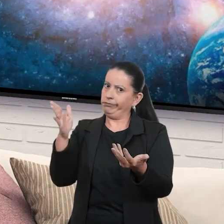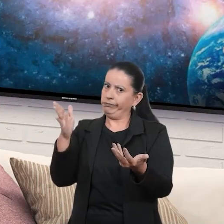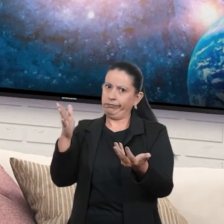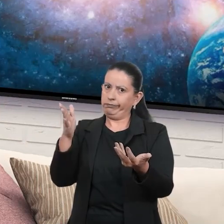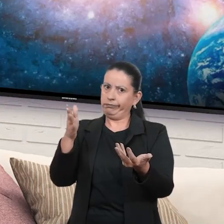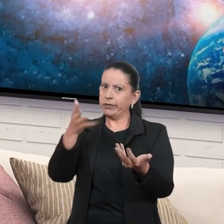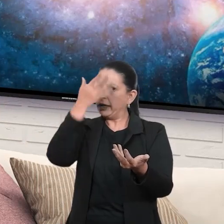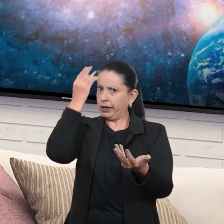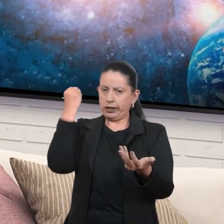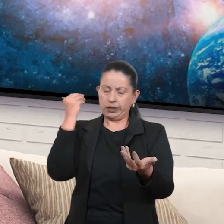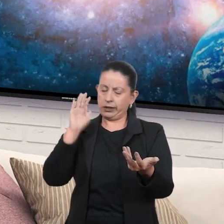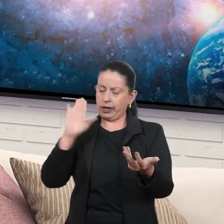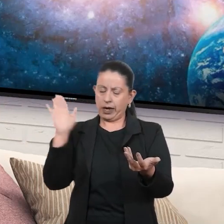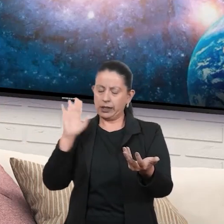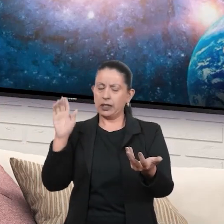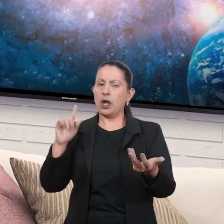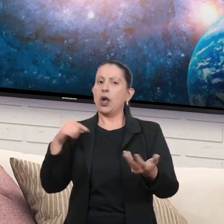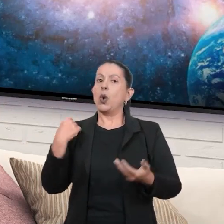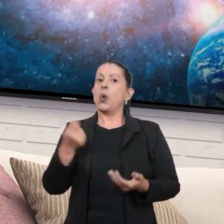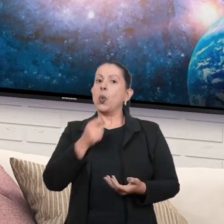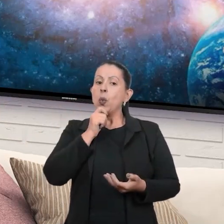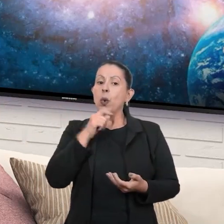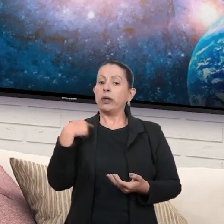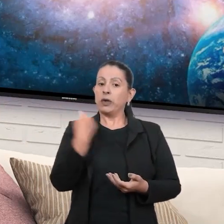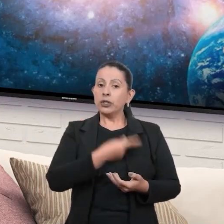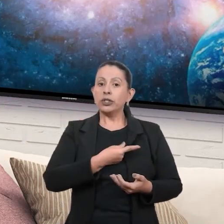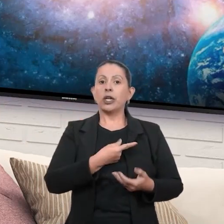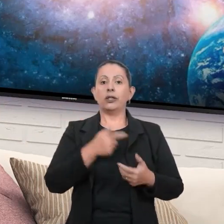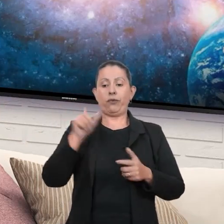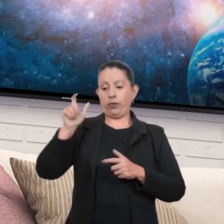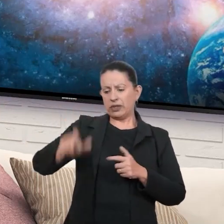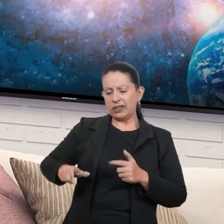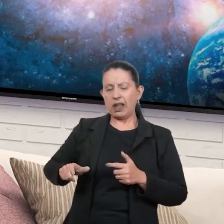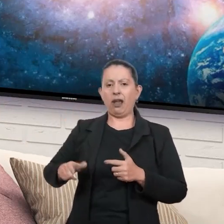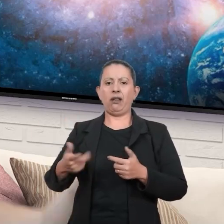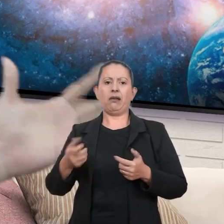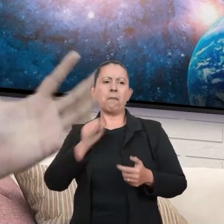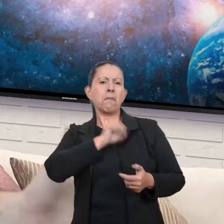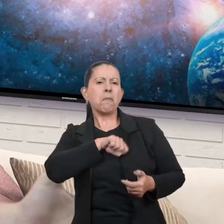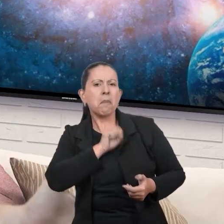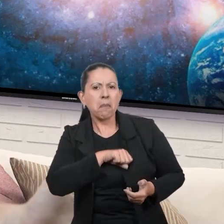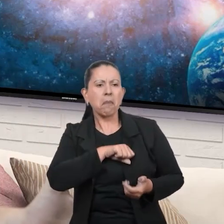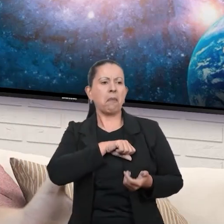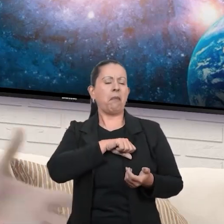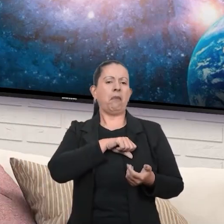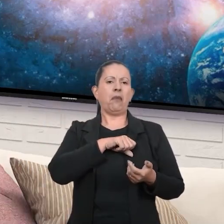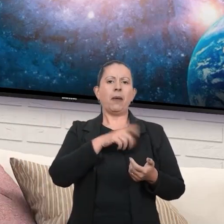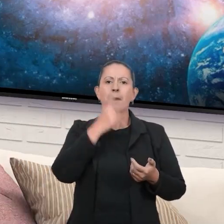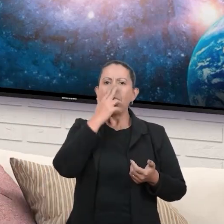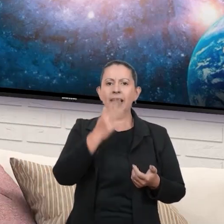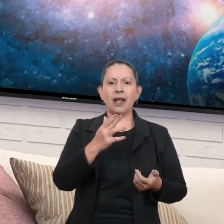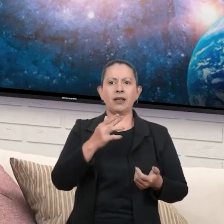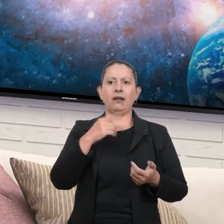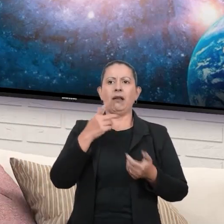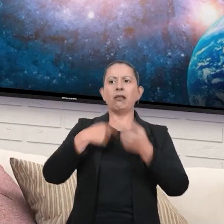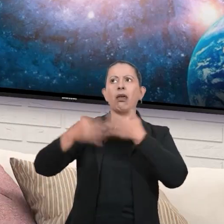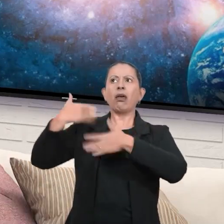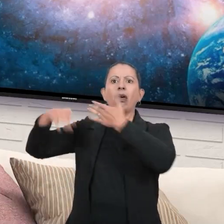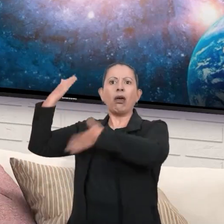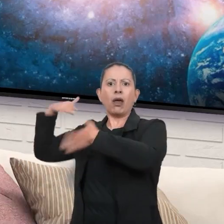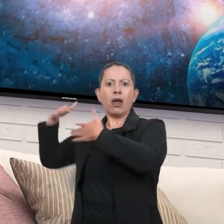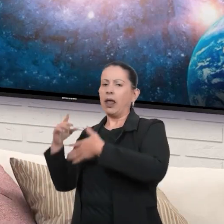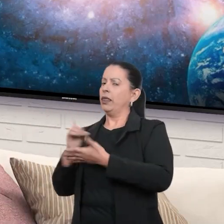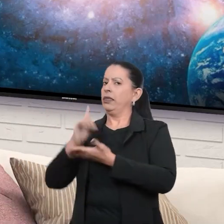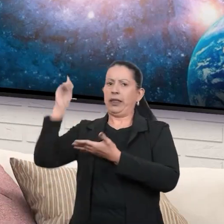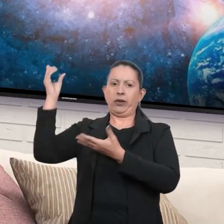Enquanto ainda formos seres selvagens e sanguinários, que mal saímos das cavernas, Deus não vai nos